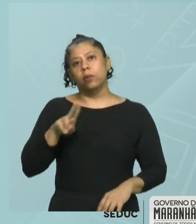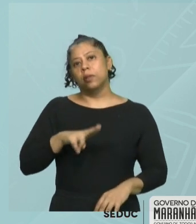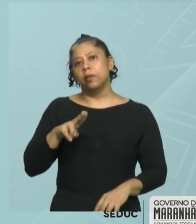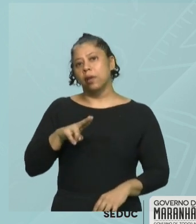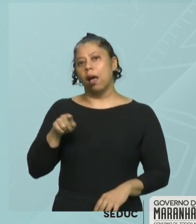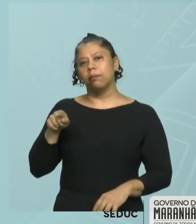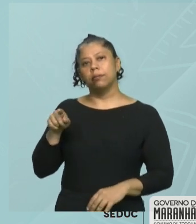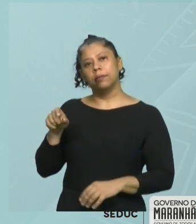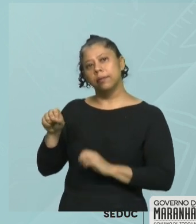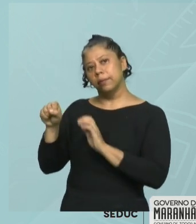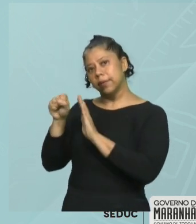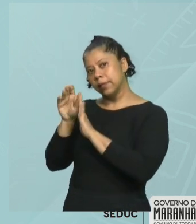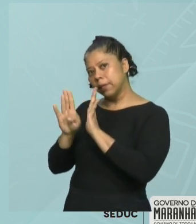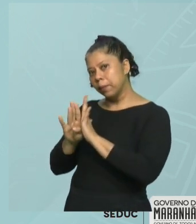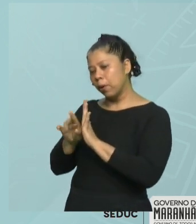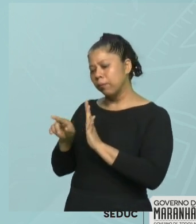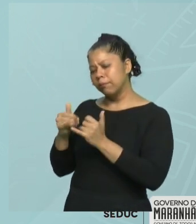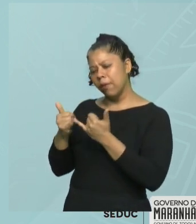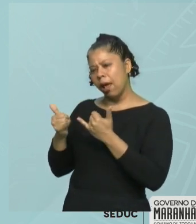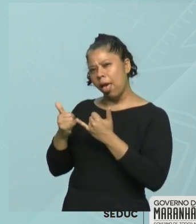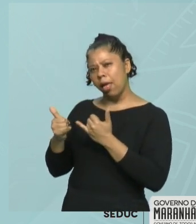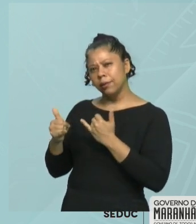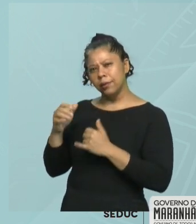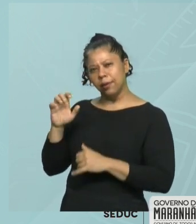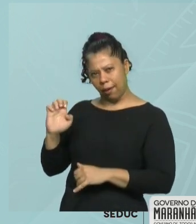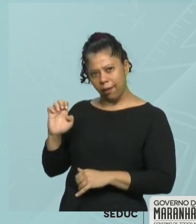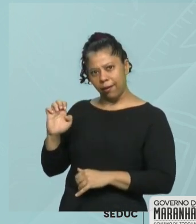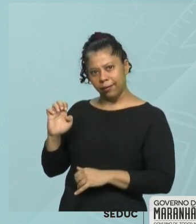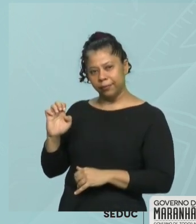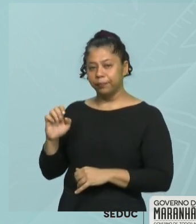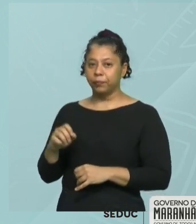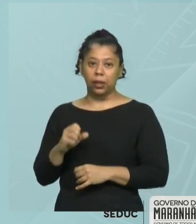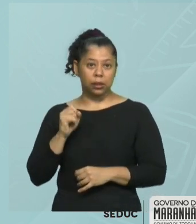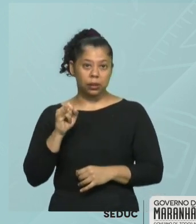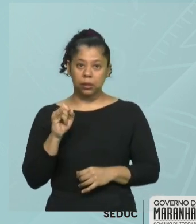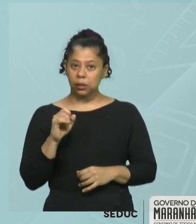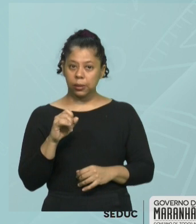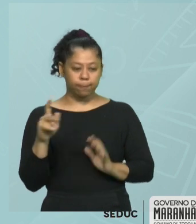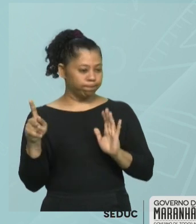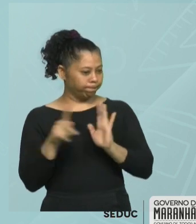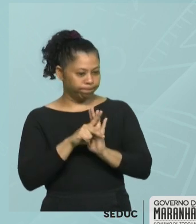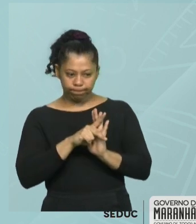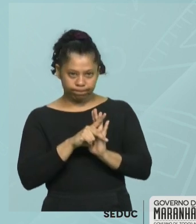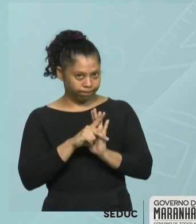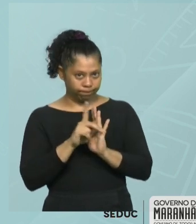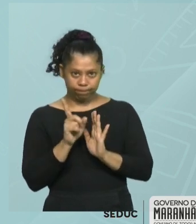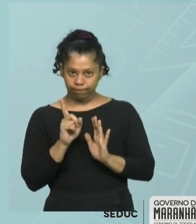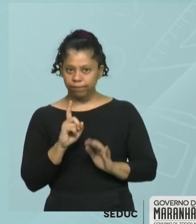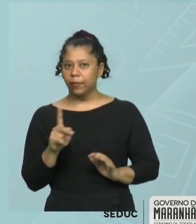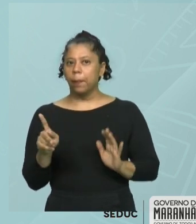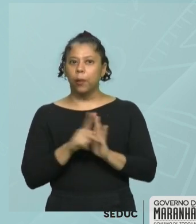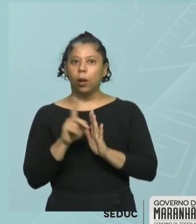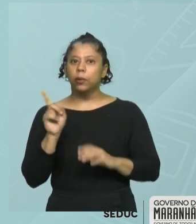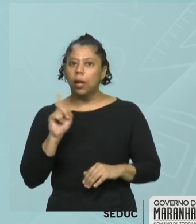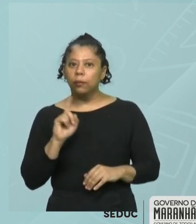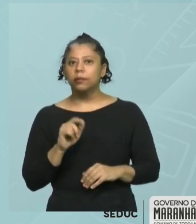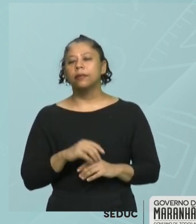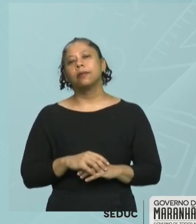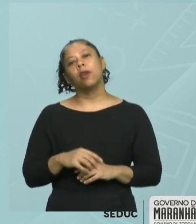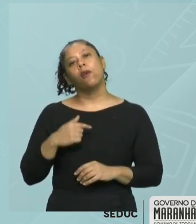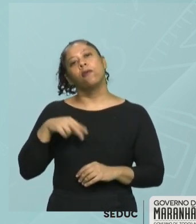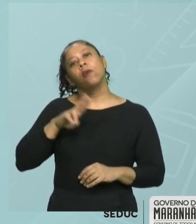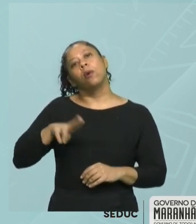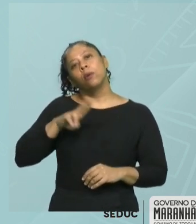parece com um E. E quando não pertencer, nós vamos utilizar este outro símbolo, que